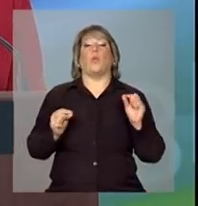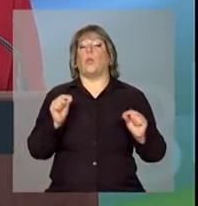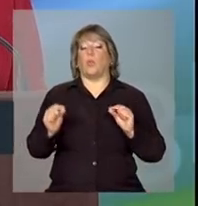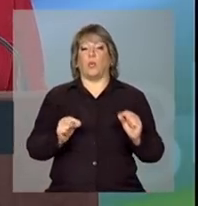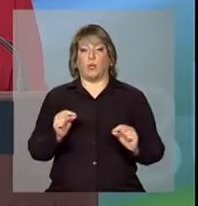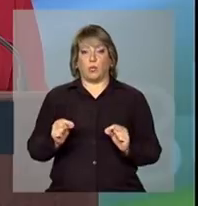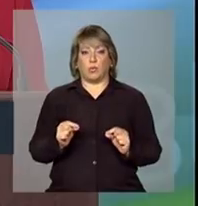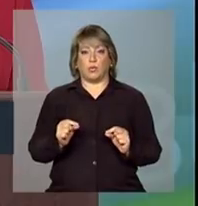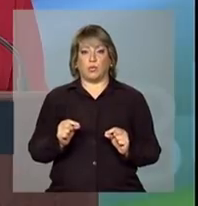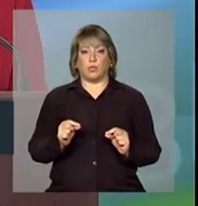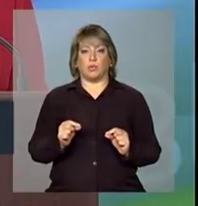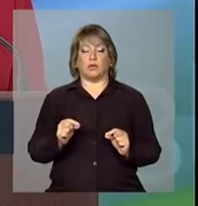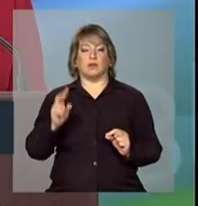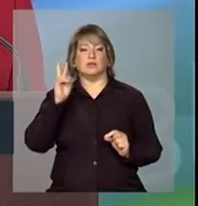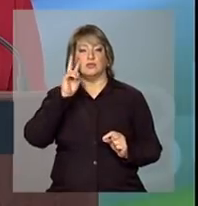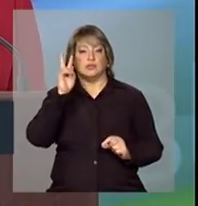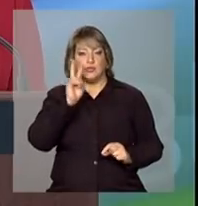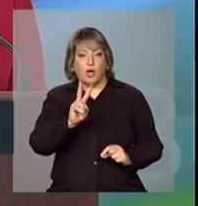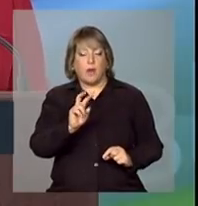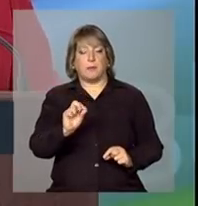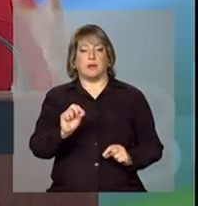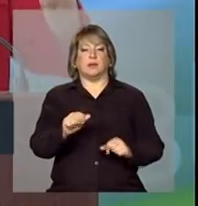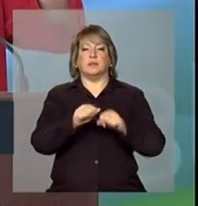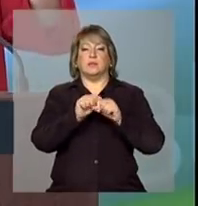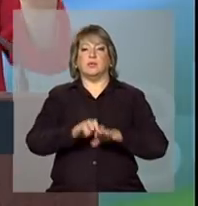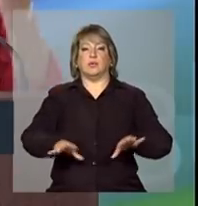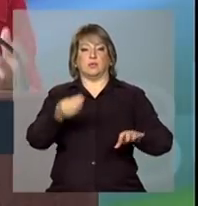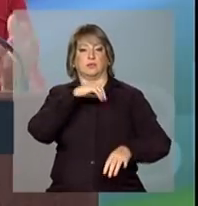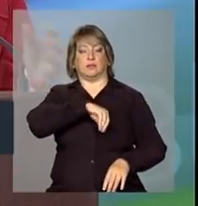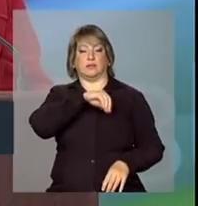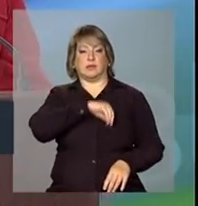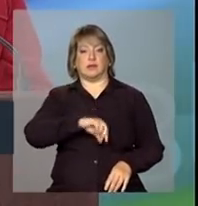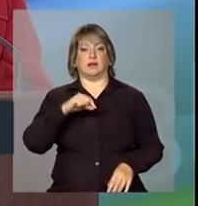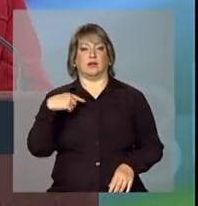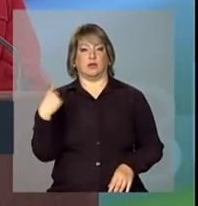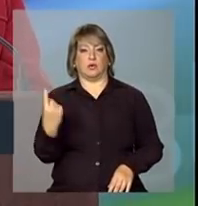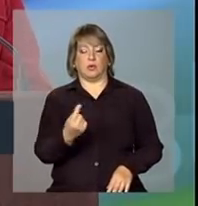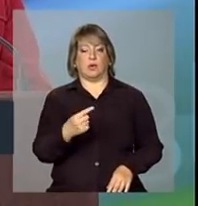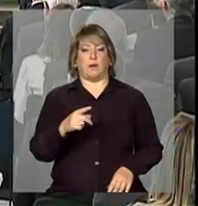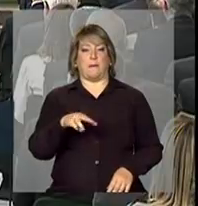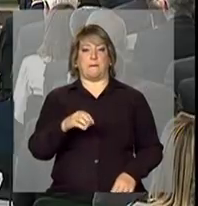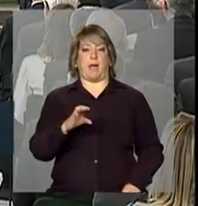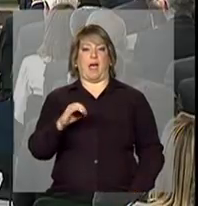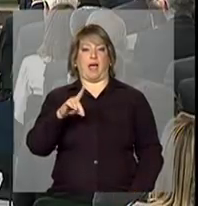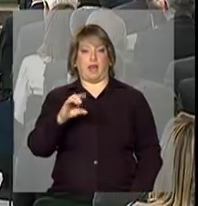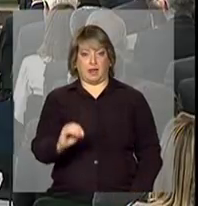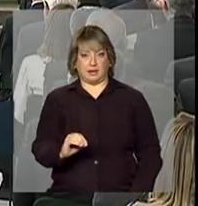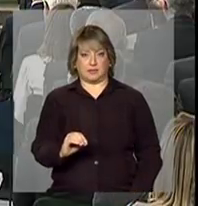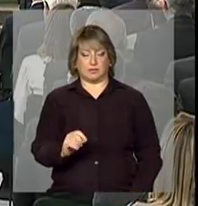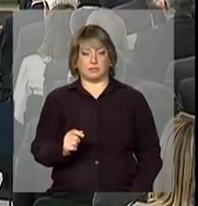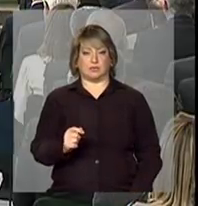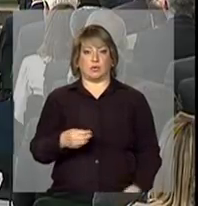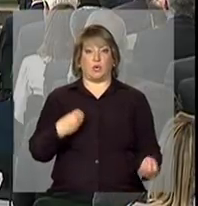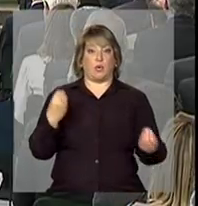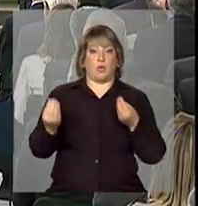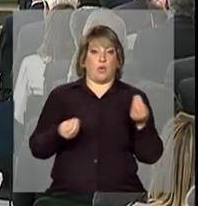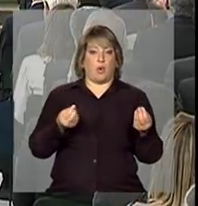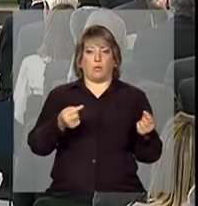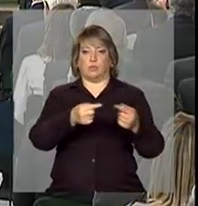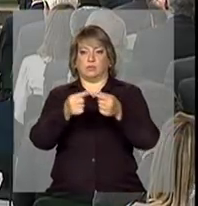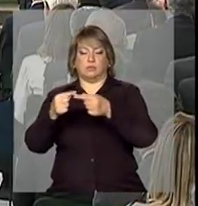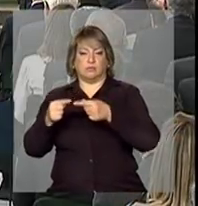da distribuição de renda para a conformação do mercado, para a conformação